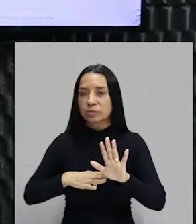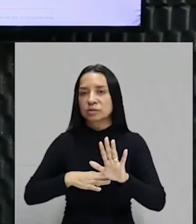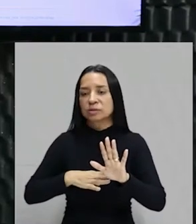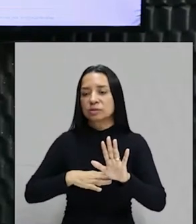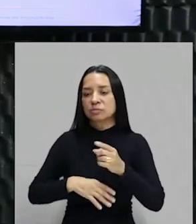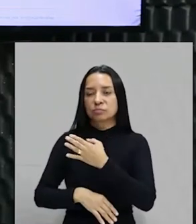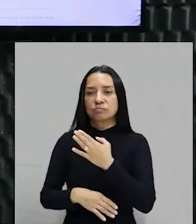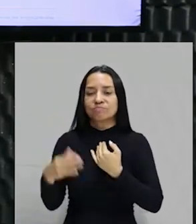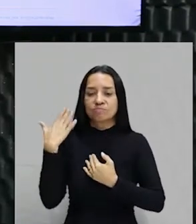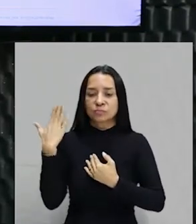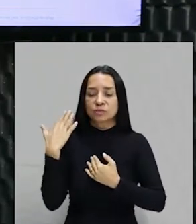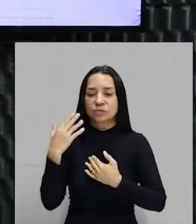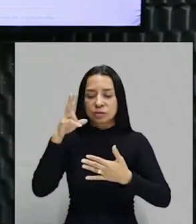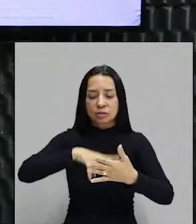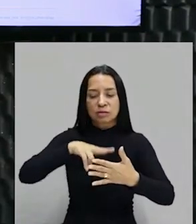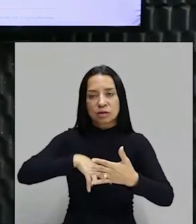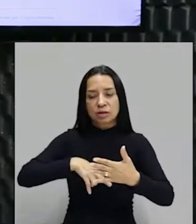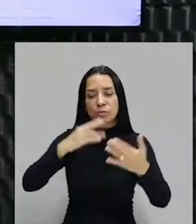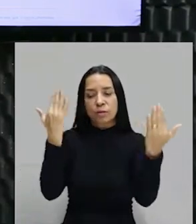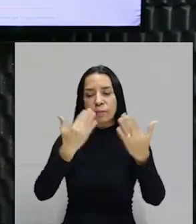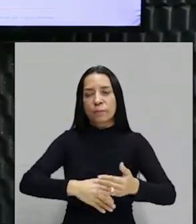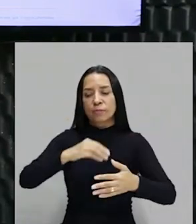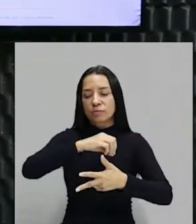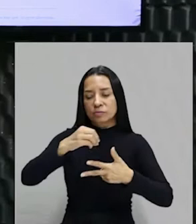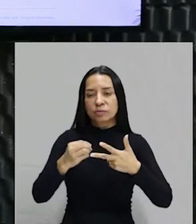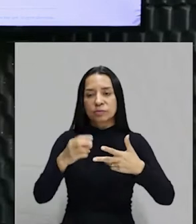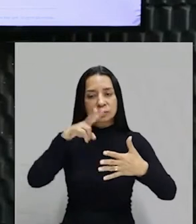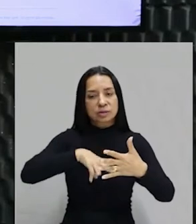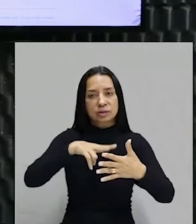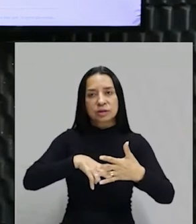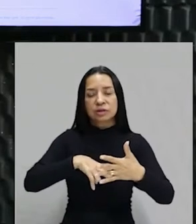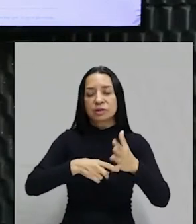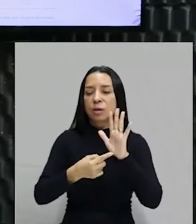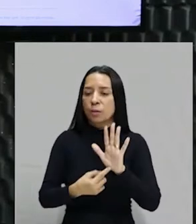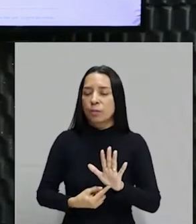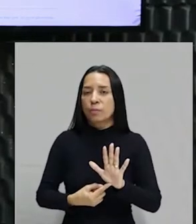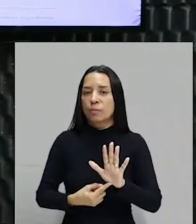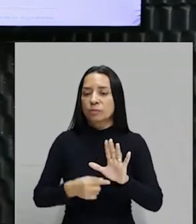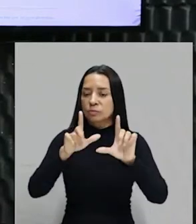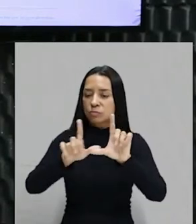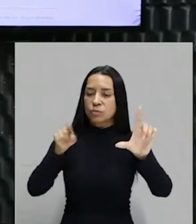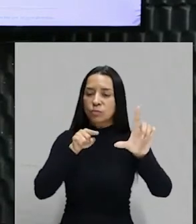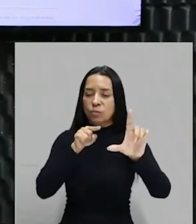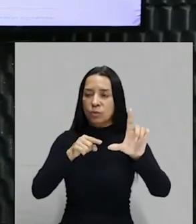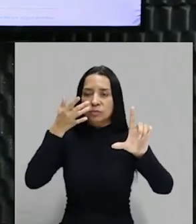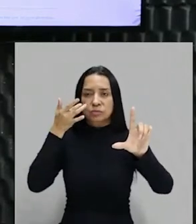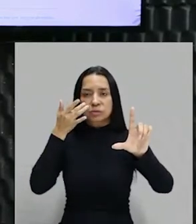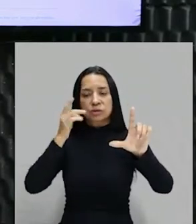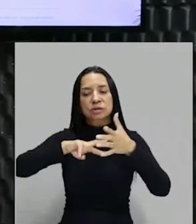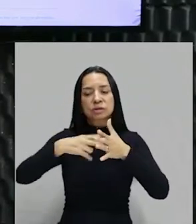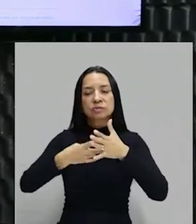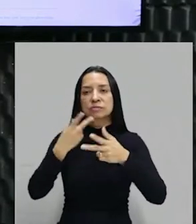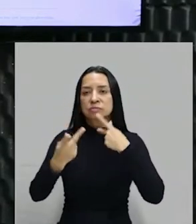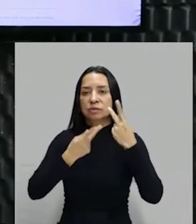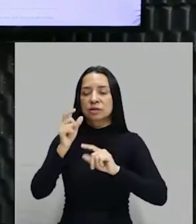quando você lê, por exemplo, uma prova do Enem, um poema de um autor da literatura brasileira e faz menção a um quadro de um artista desse, significa